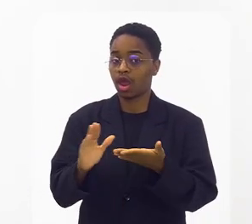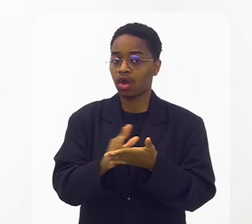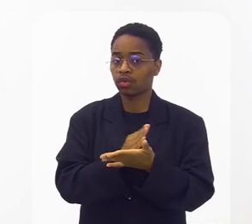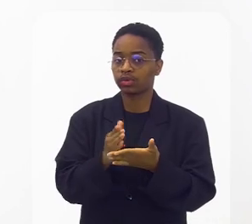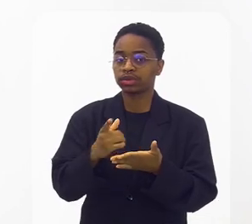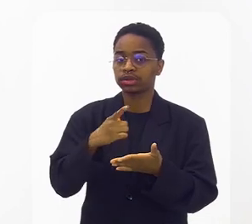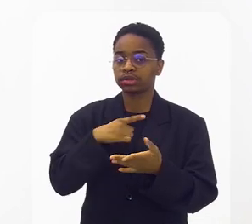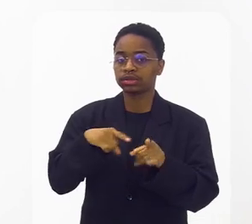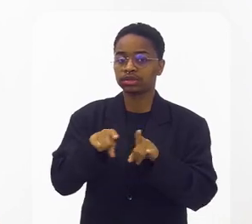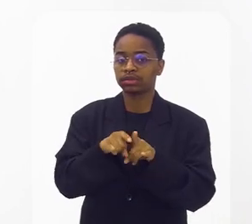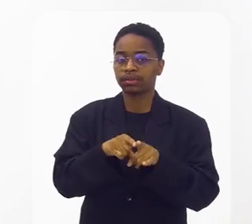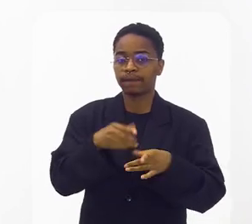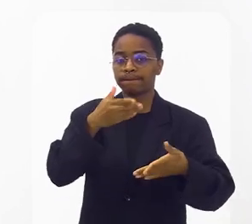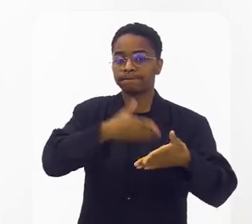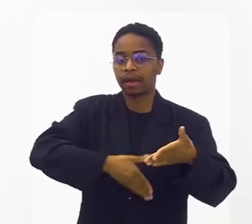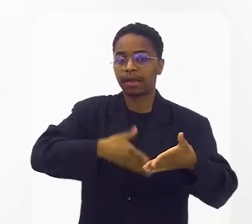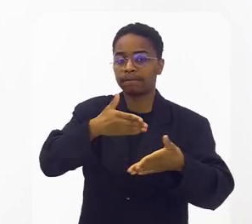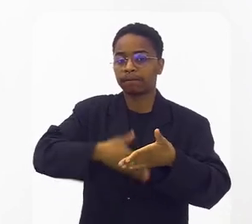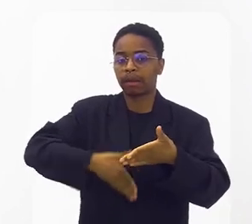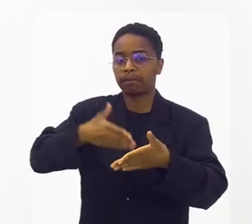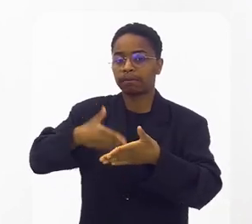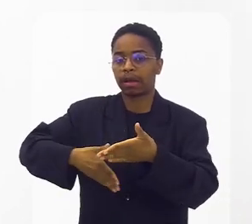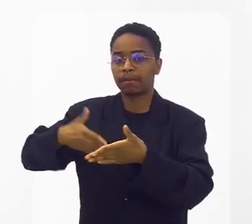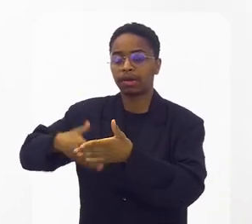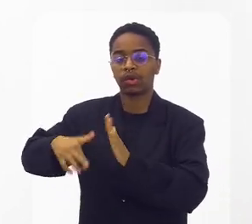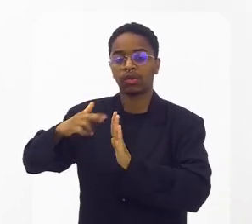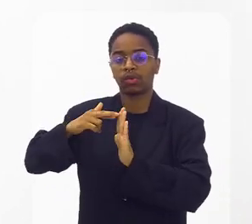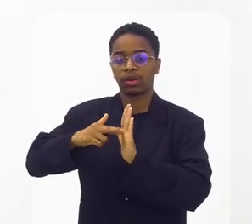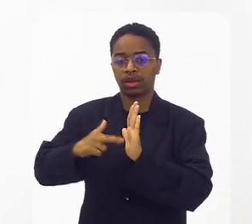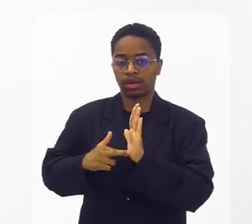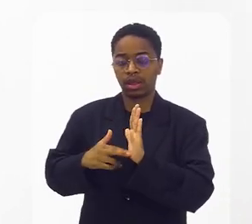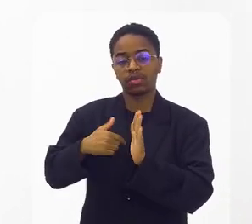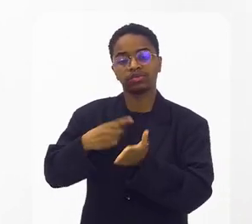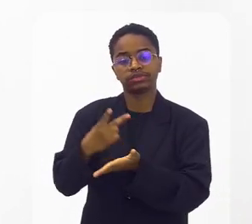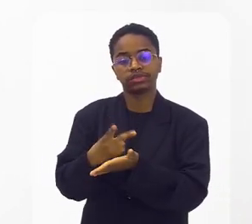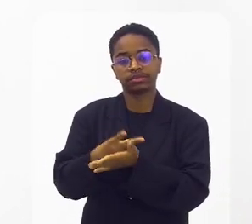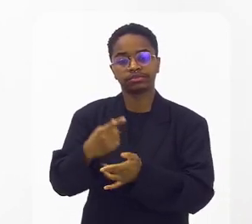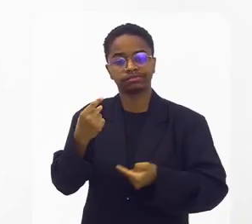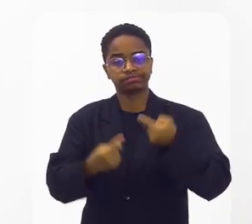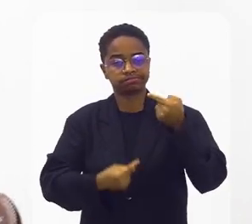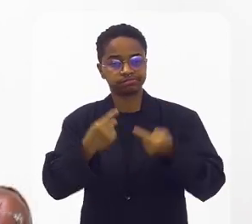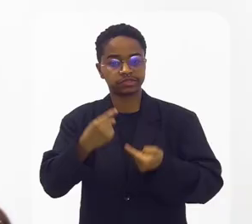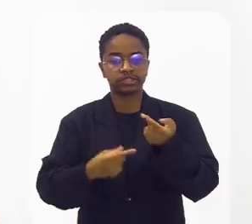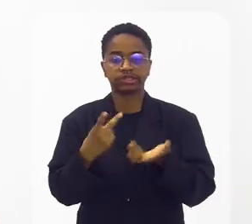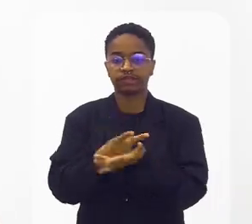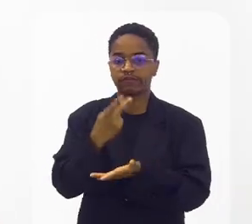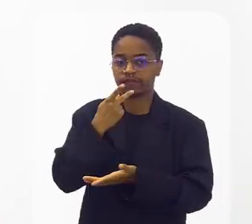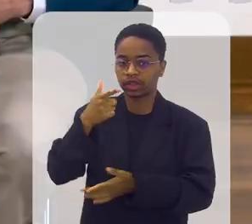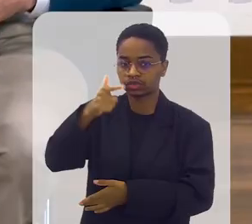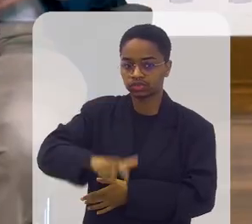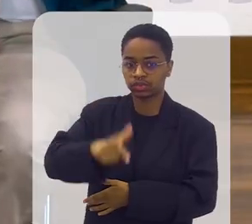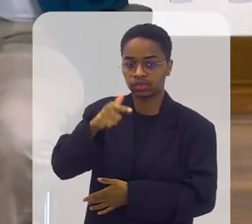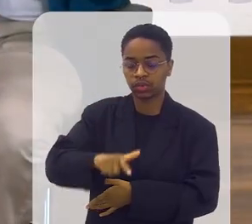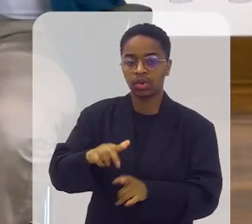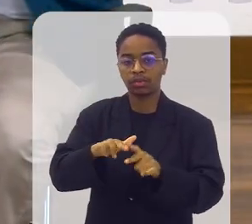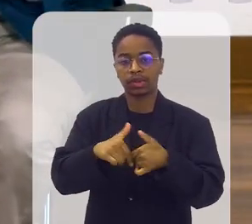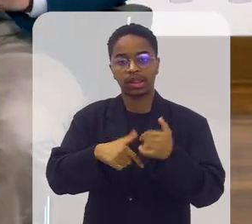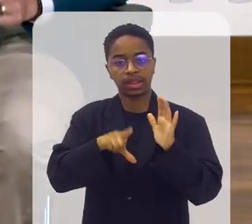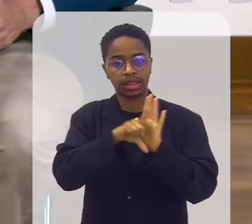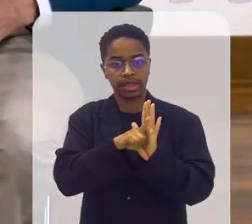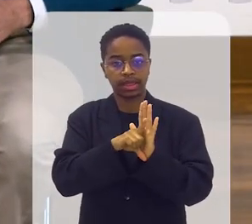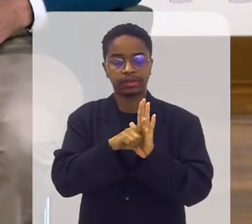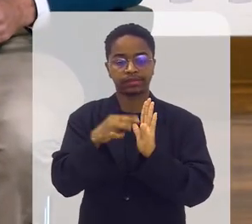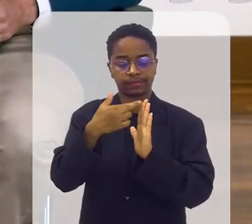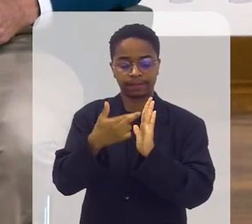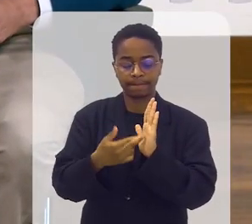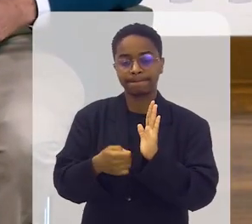Algumas delas se esbarram muito na regulamentação. É algo que eu sempre venho batendo nessa tecla. A regulamentação